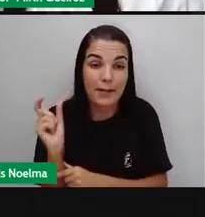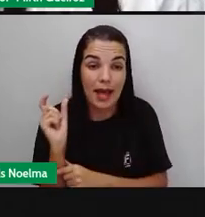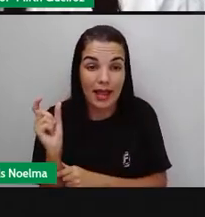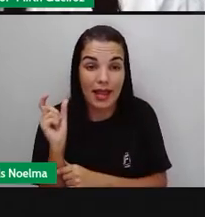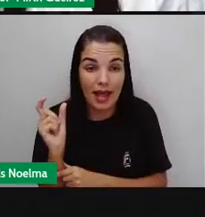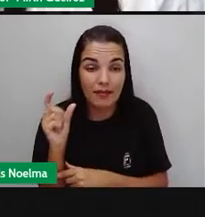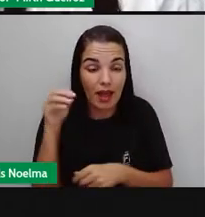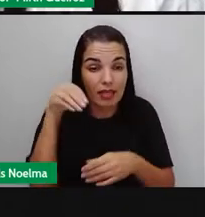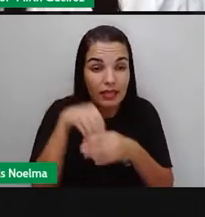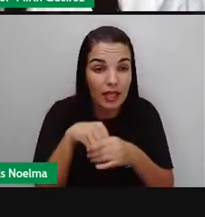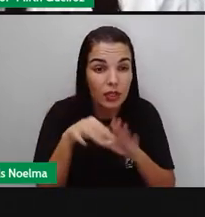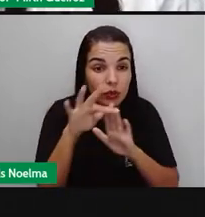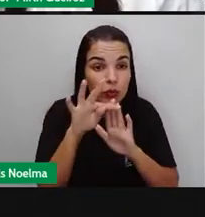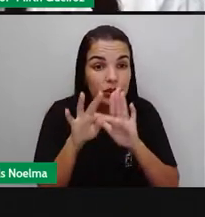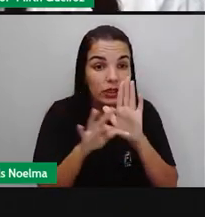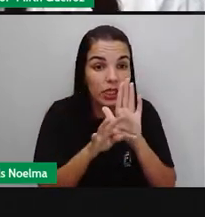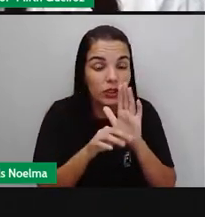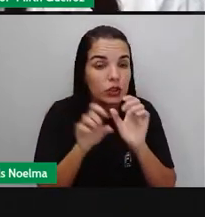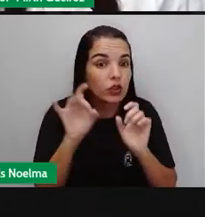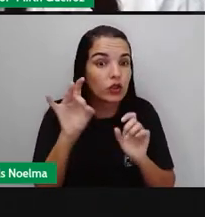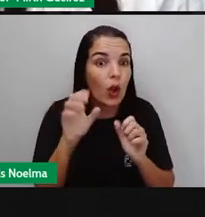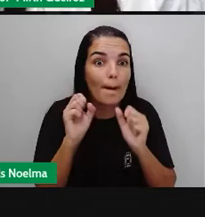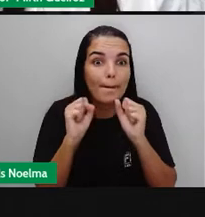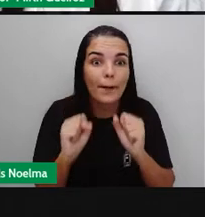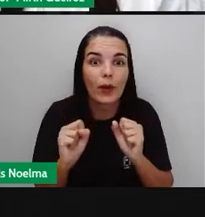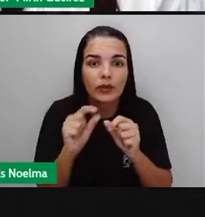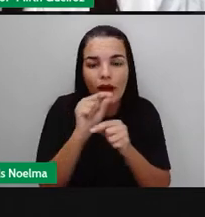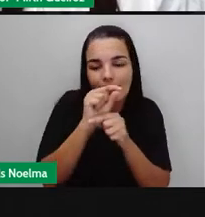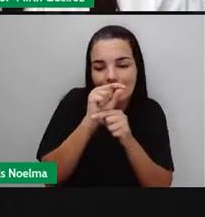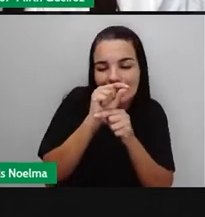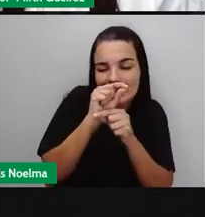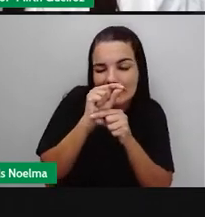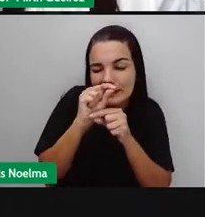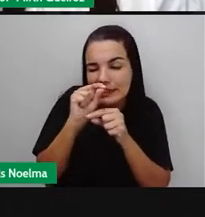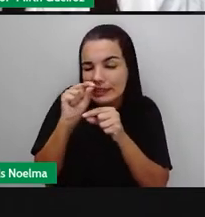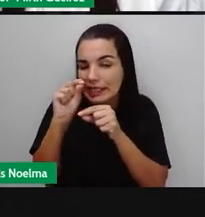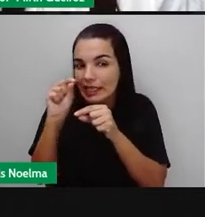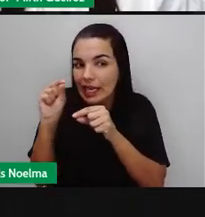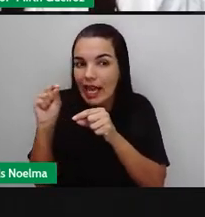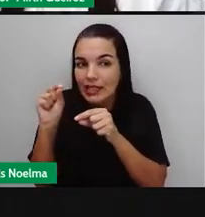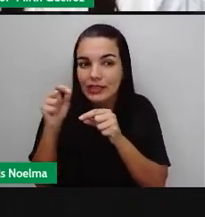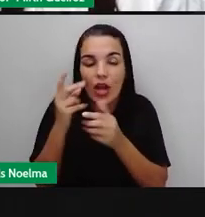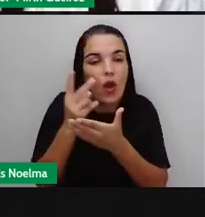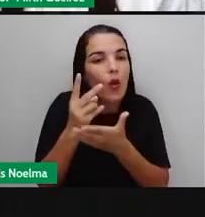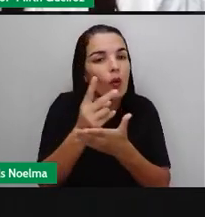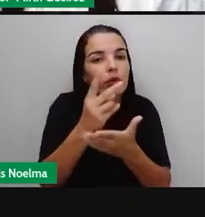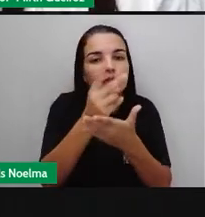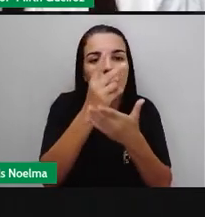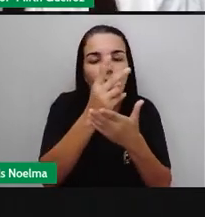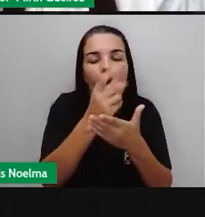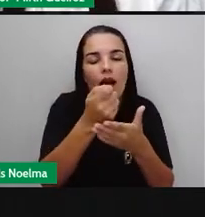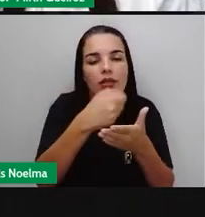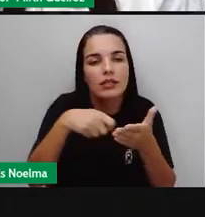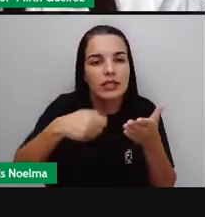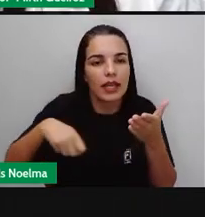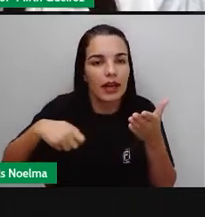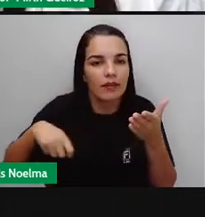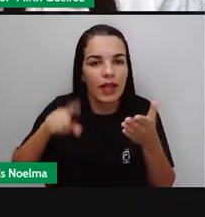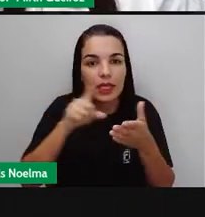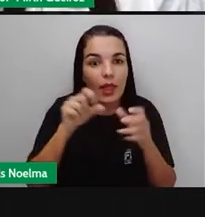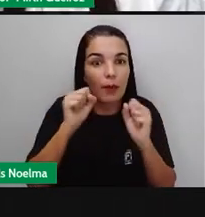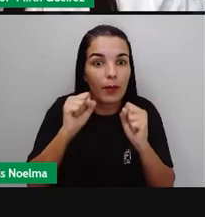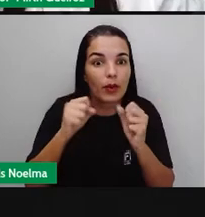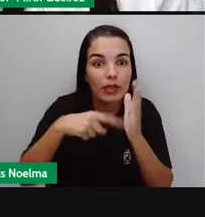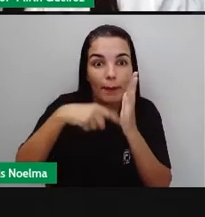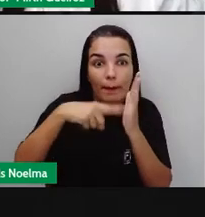nós devemos apenas fazer um traço nessa palavra e continuar escrevendo e não fazendo esses